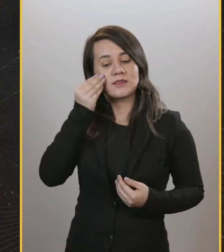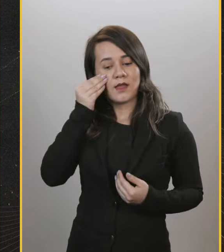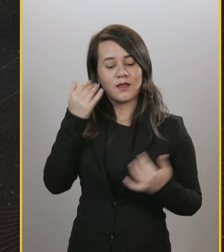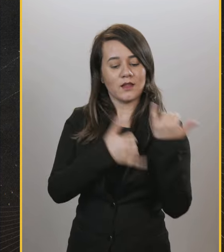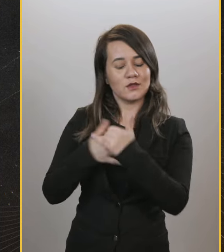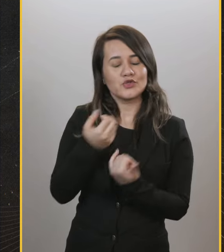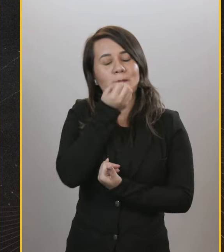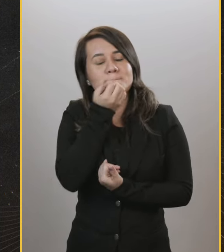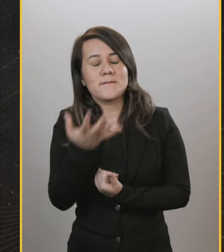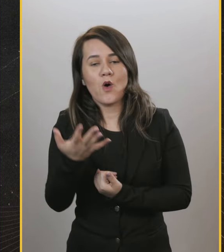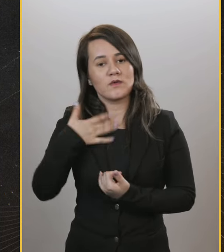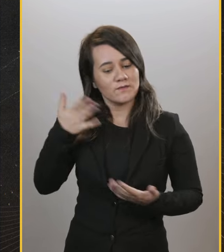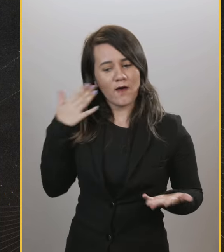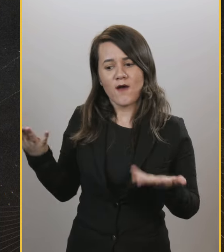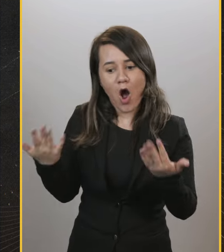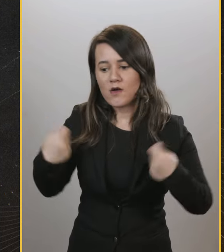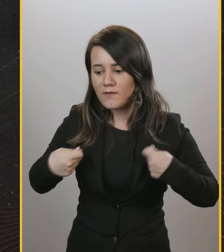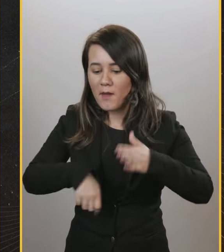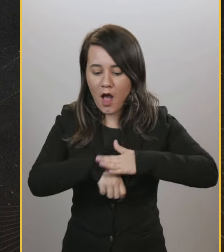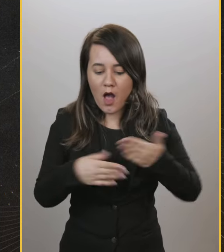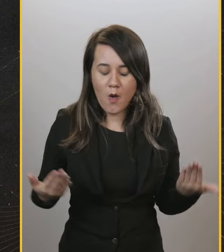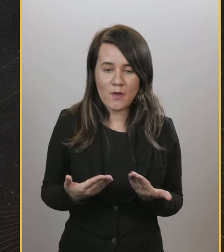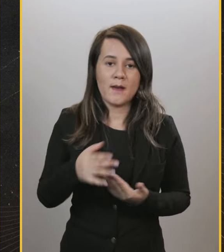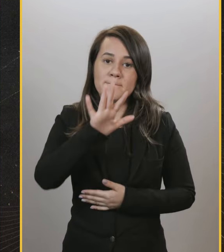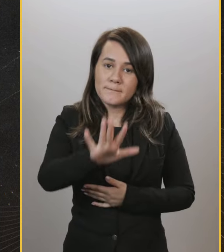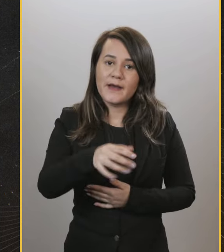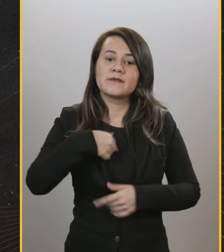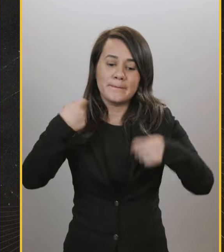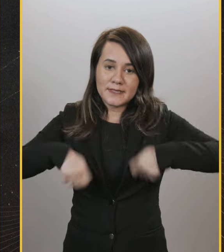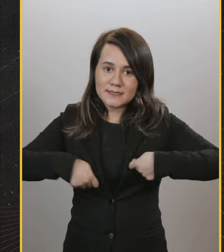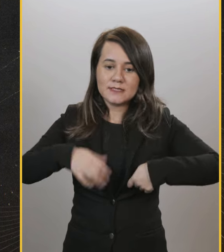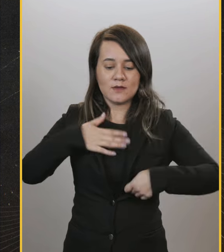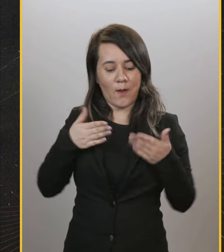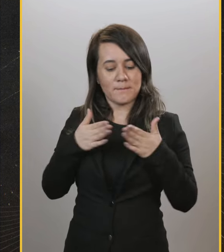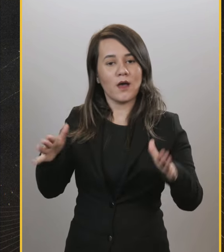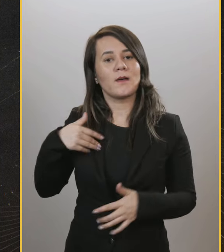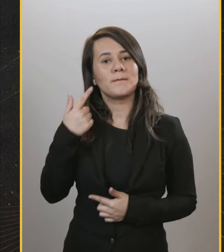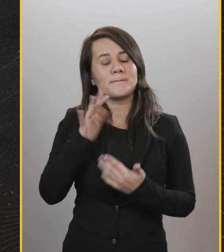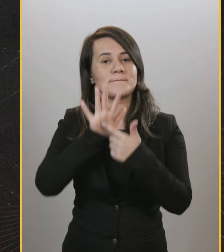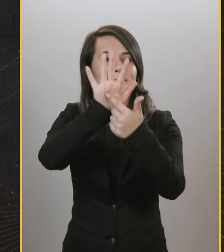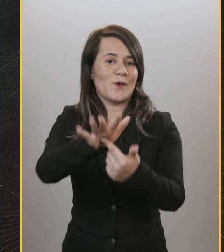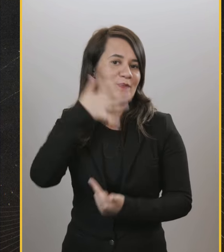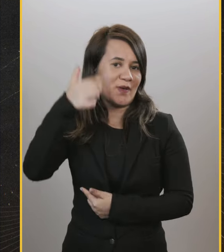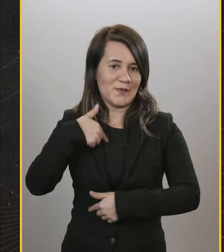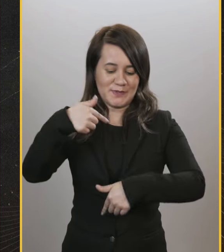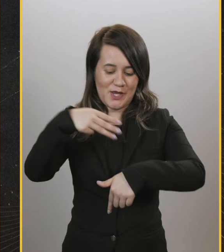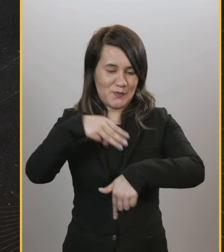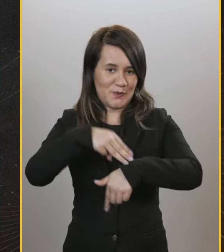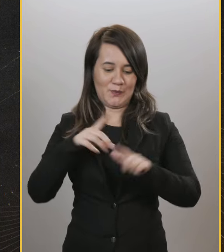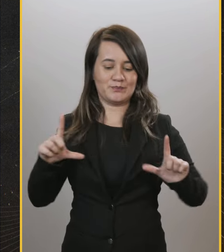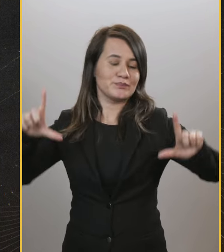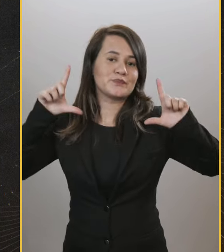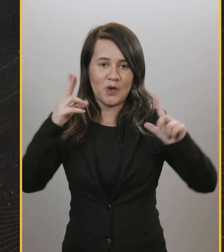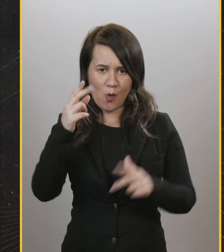que estar, tipo, com a energia lá em cima. Rua, sangue no olho, vão pra cima. Mas eu preciso ter espaço pra me apresentar. Eu não